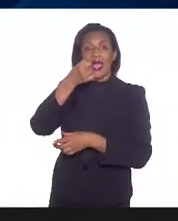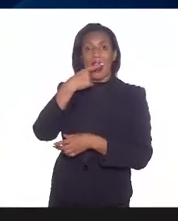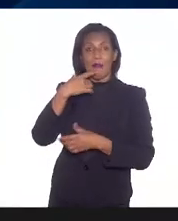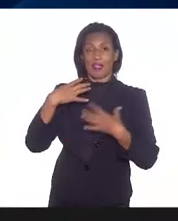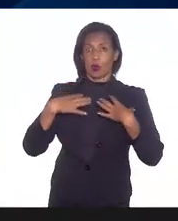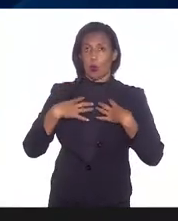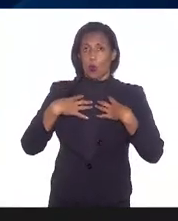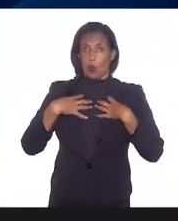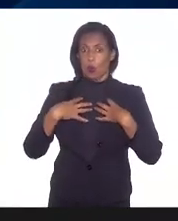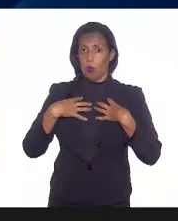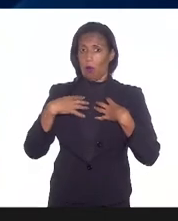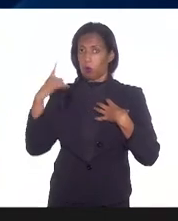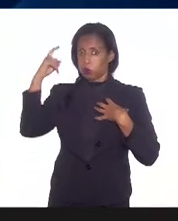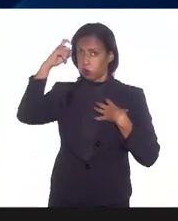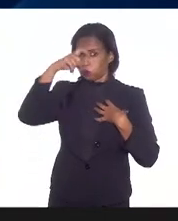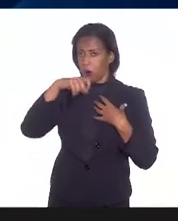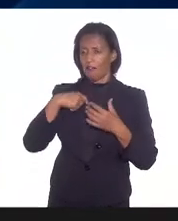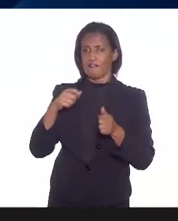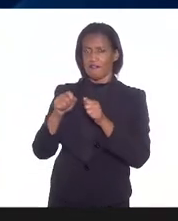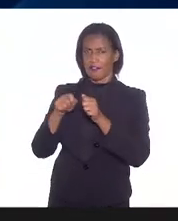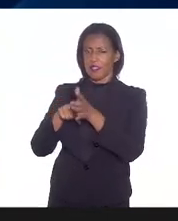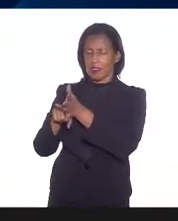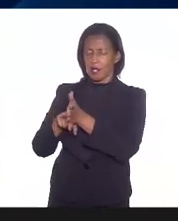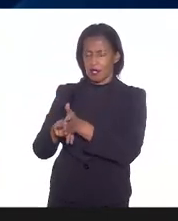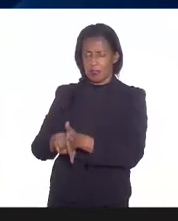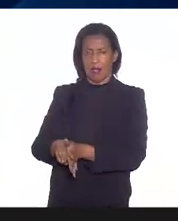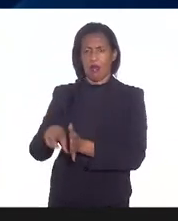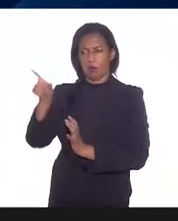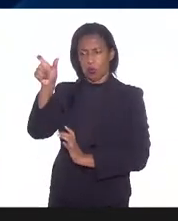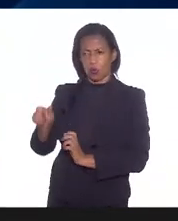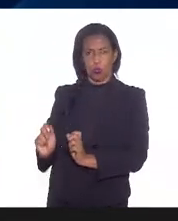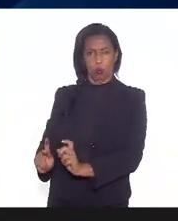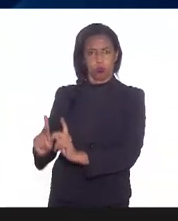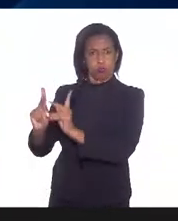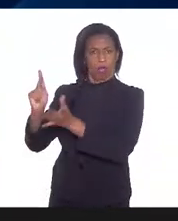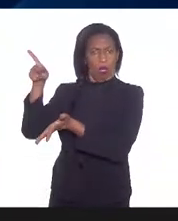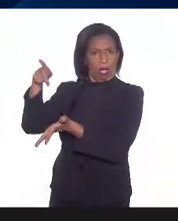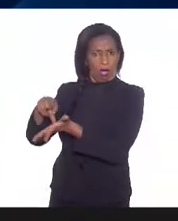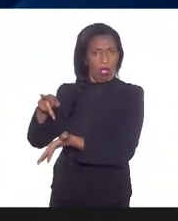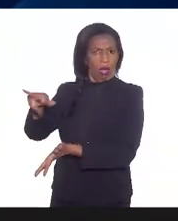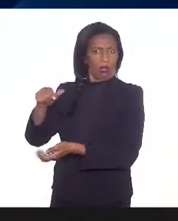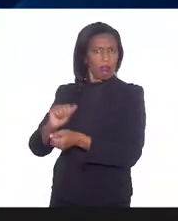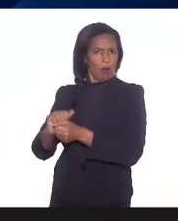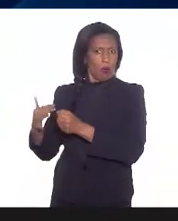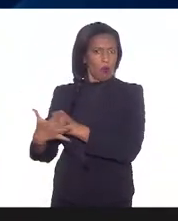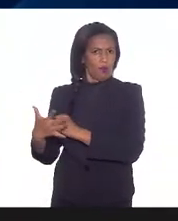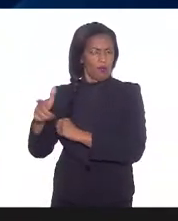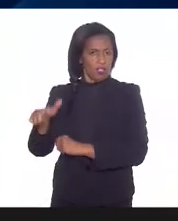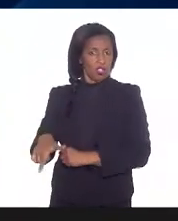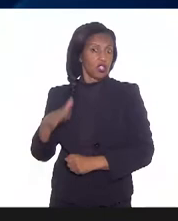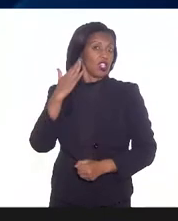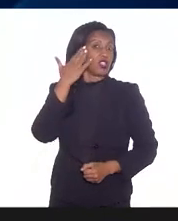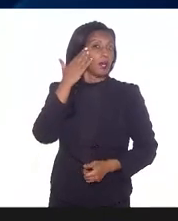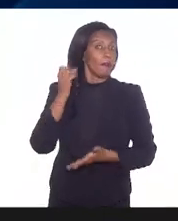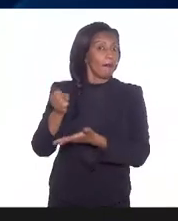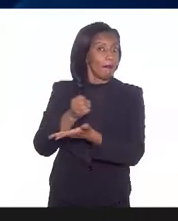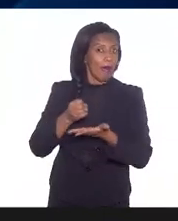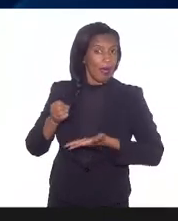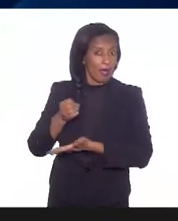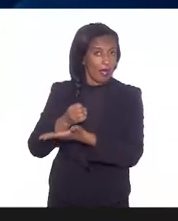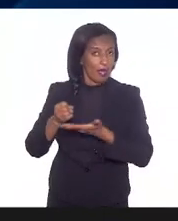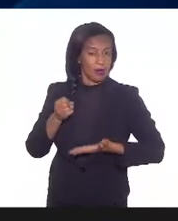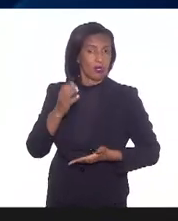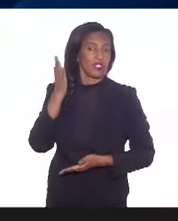comprometido, eu fiz o exame e o básico que a gente entende é que todo mundo que